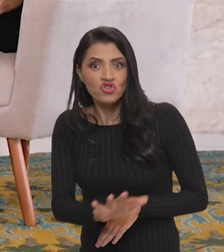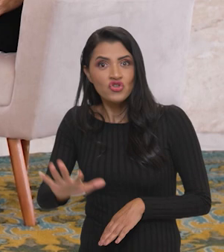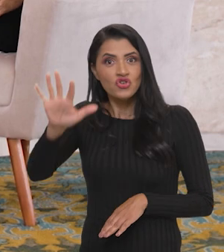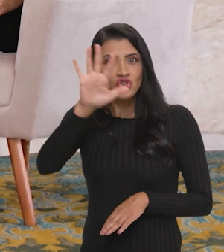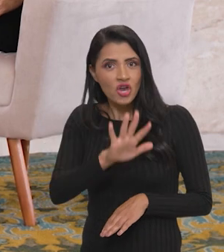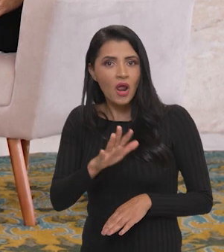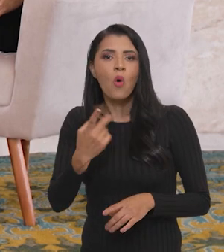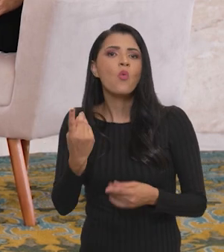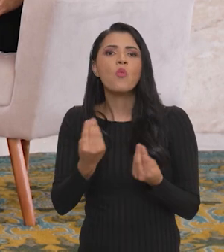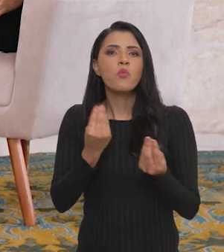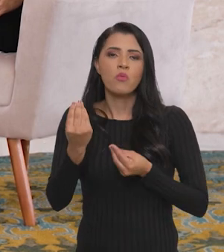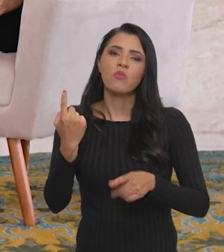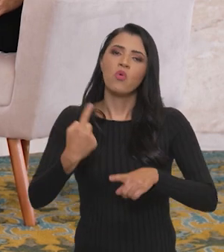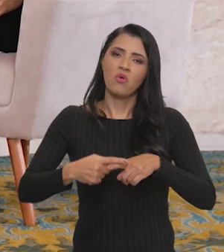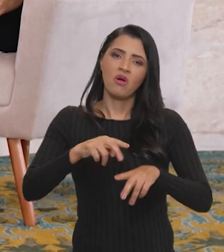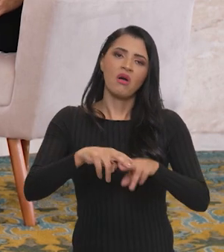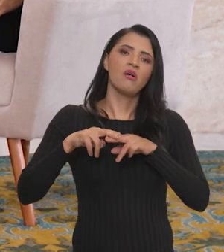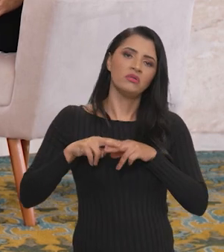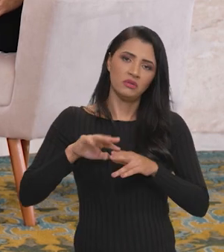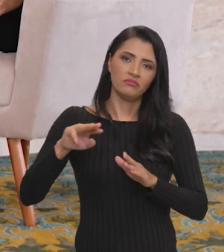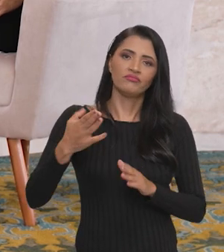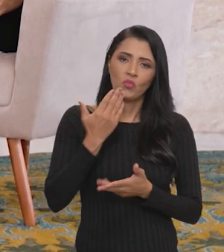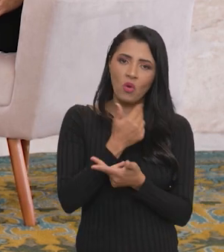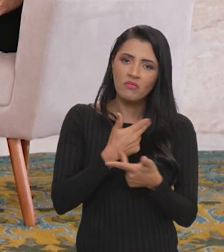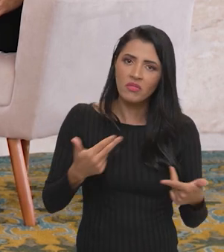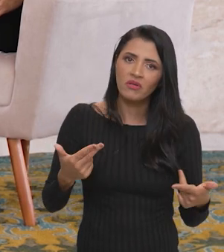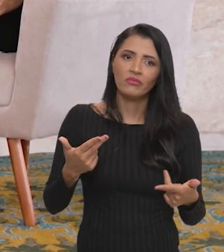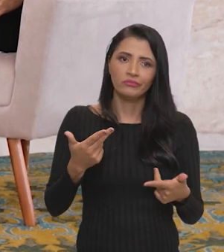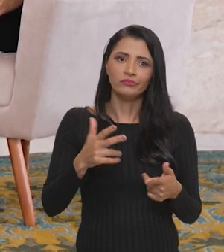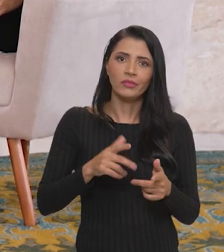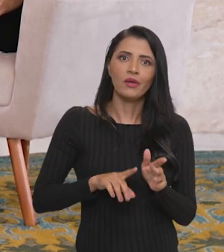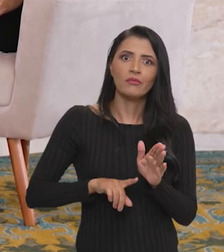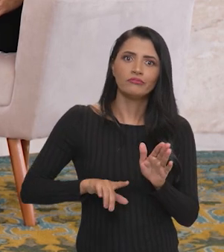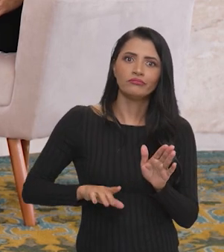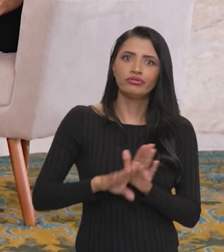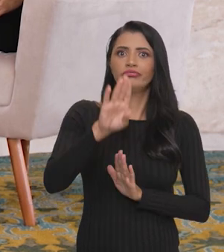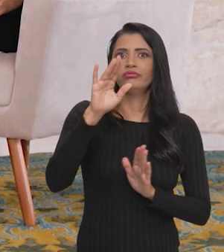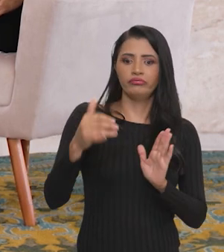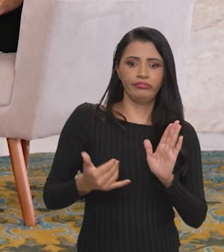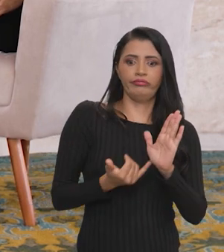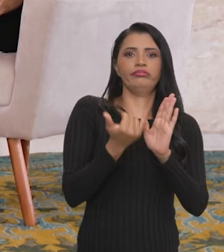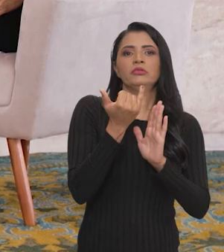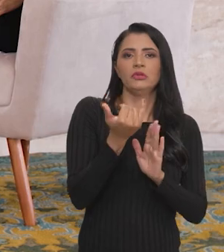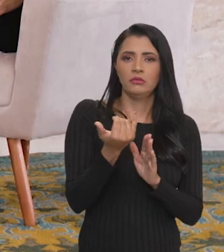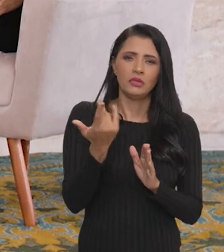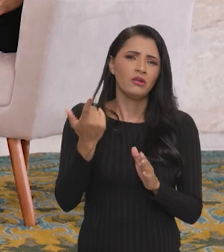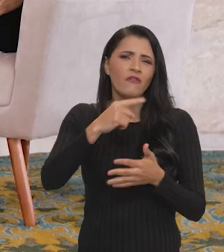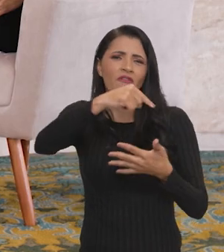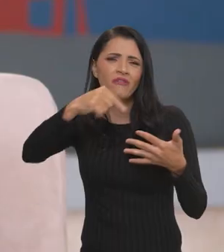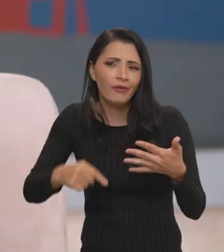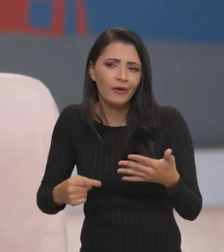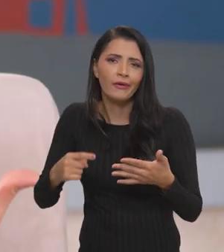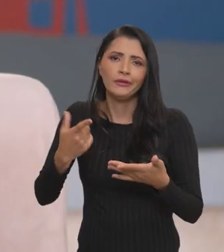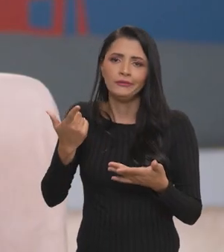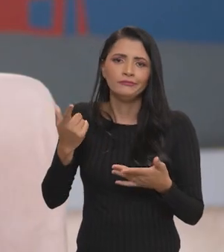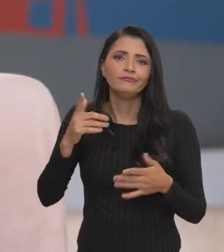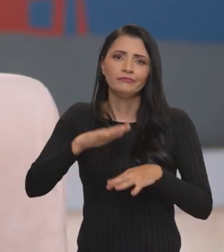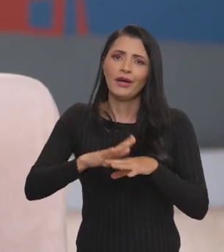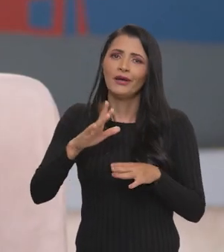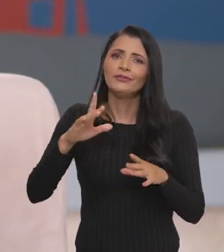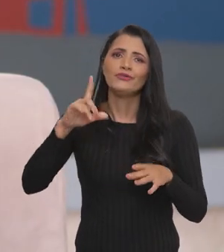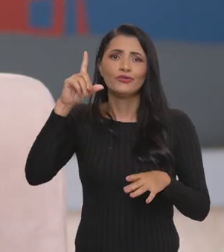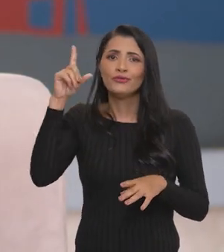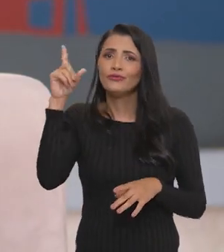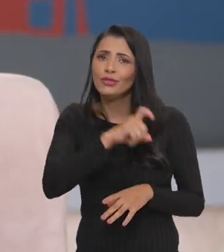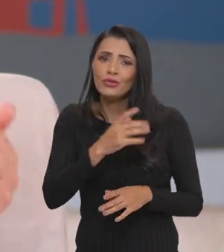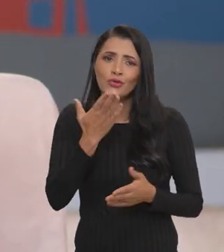geral no ano passado foi impulsionada pela questão dos alimentos. Então, você tem uma série de fenômenos que se complementam e fazem com que fique mais